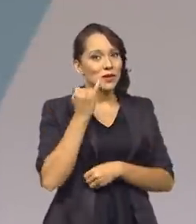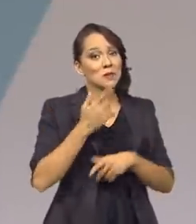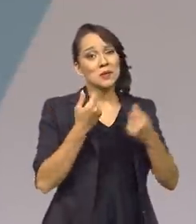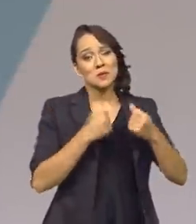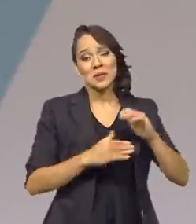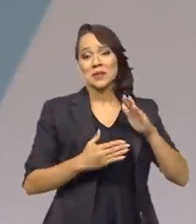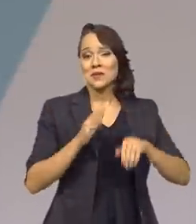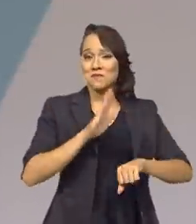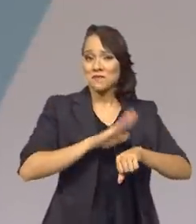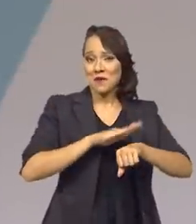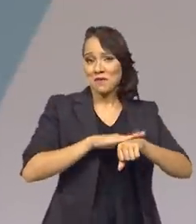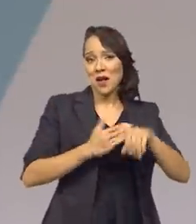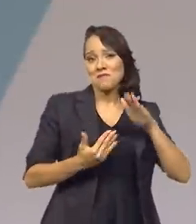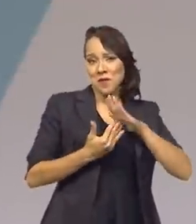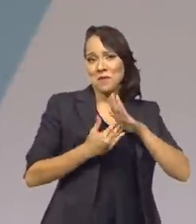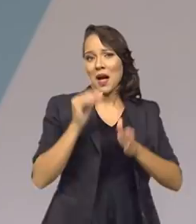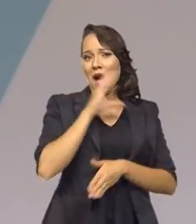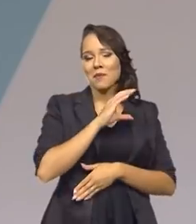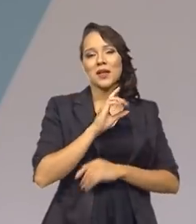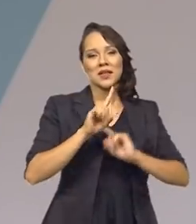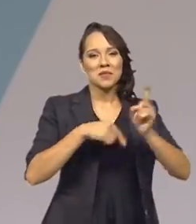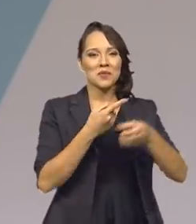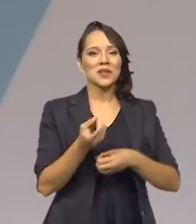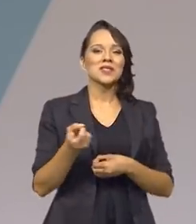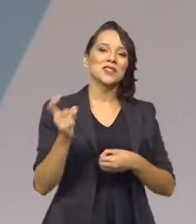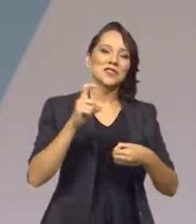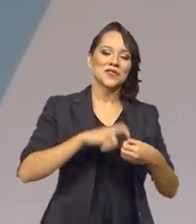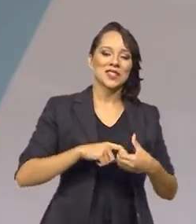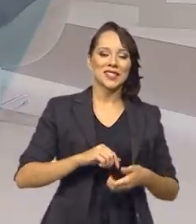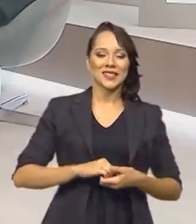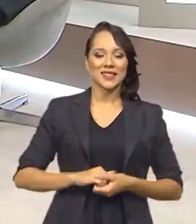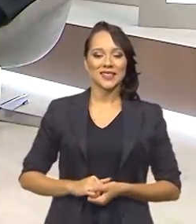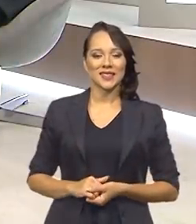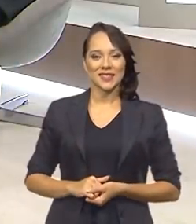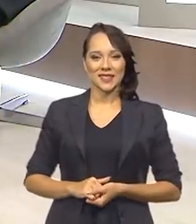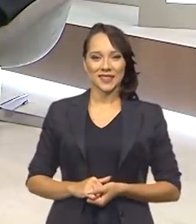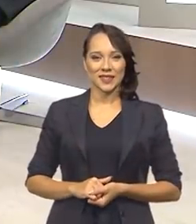preciso ir para um rápido intervalo. Daqui a pouquinho, o Brasil em Pauta está de volta.